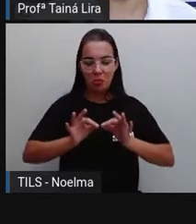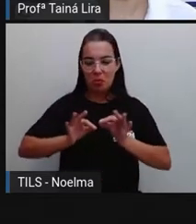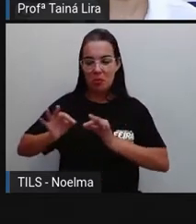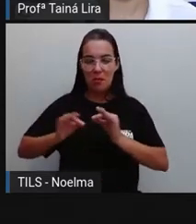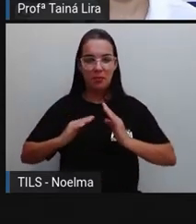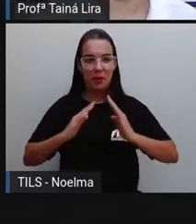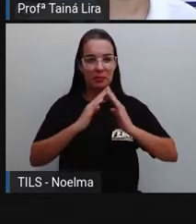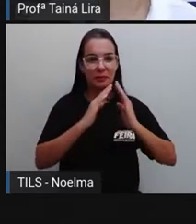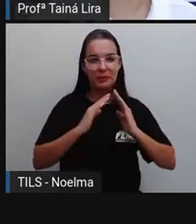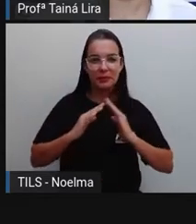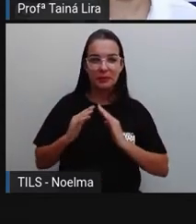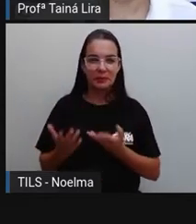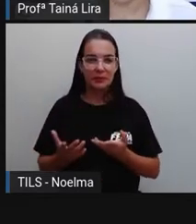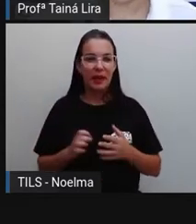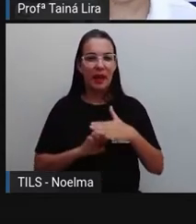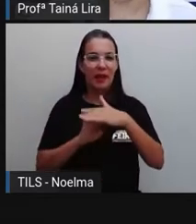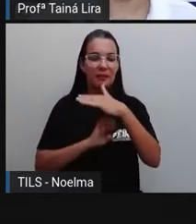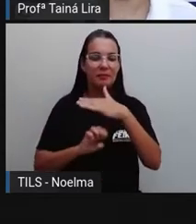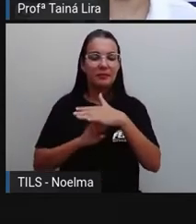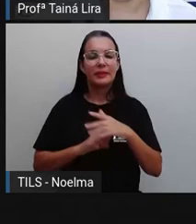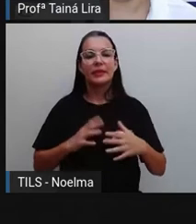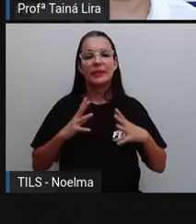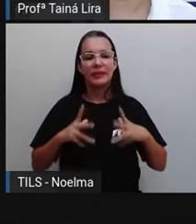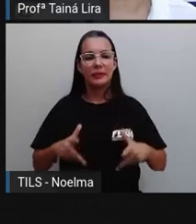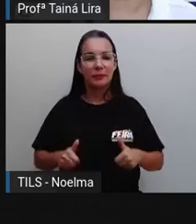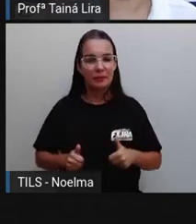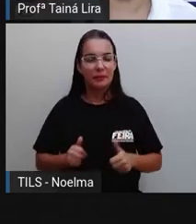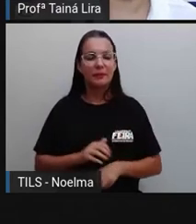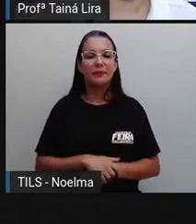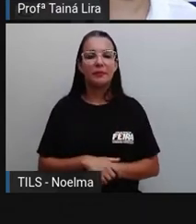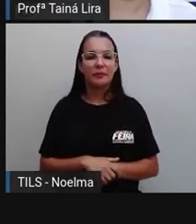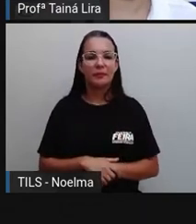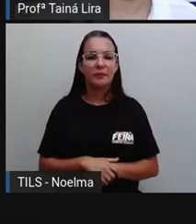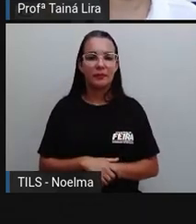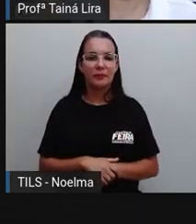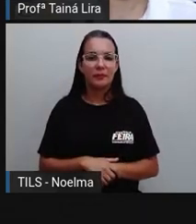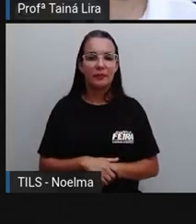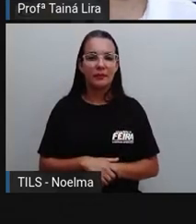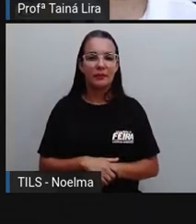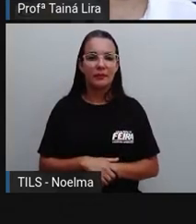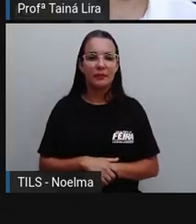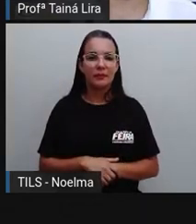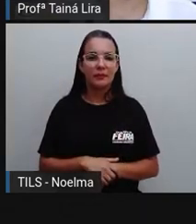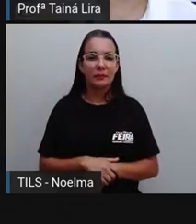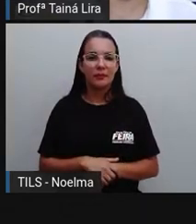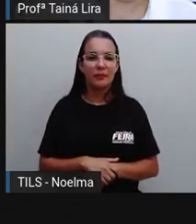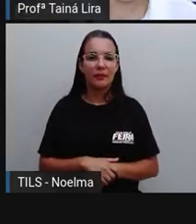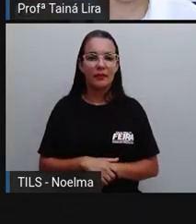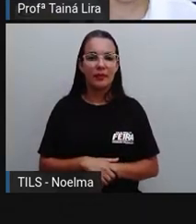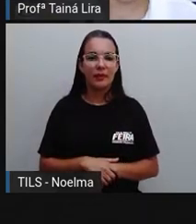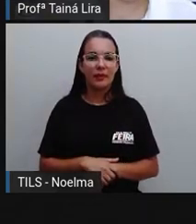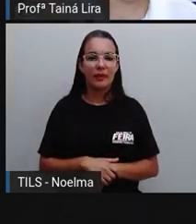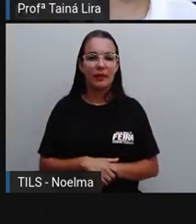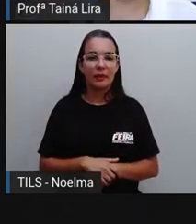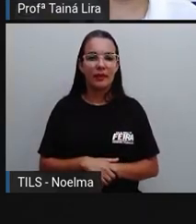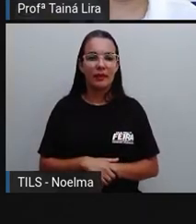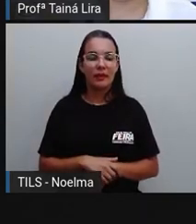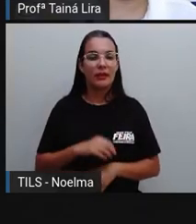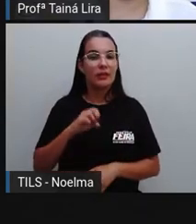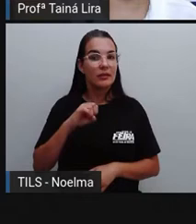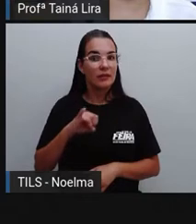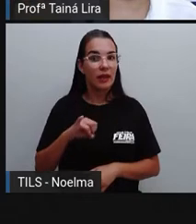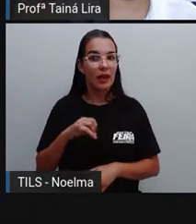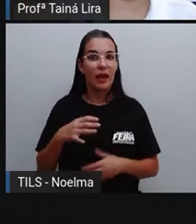trabalhando na limpeza, certo? Principalmente, se a gente já precisar, precisa